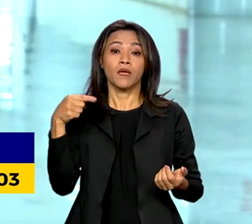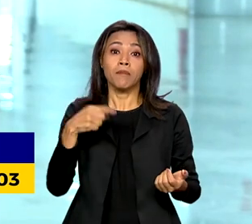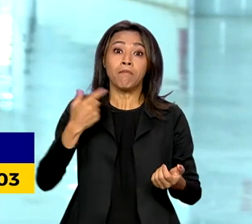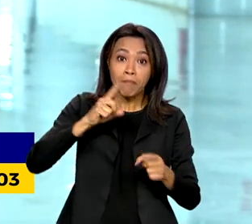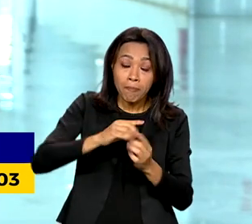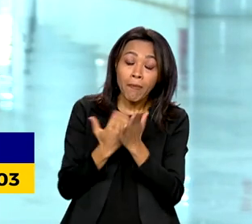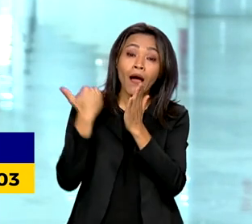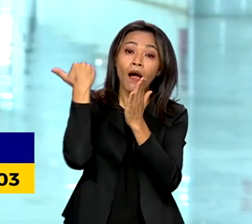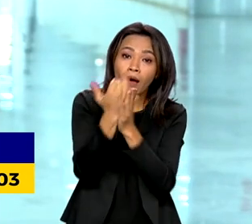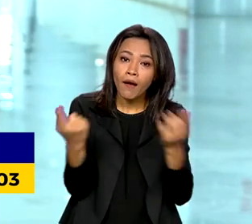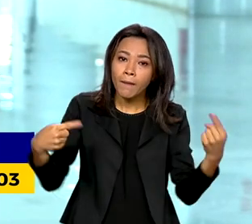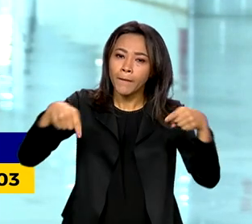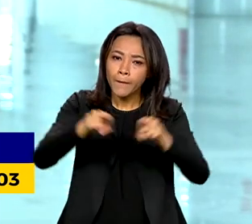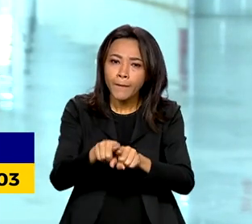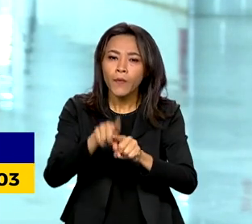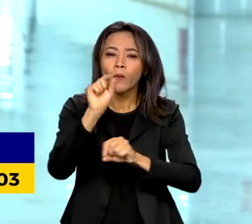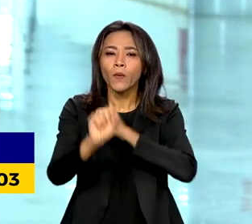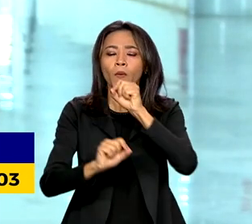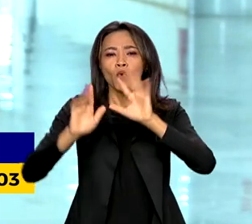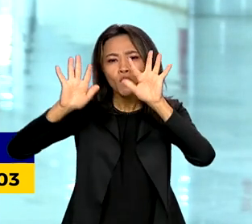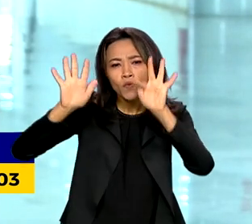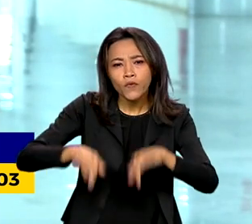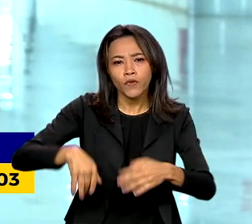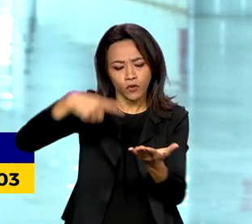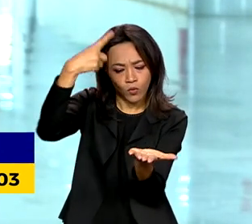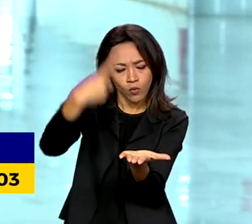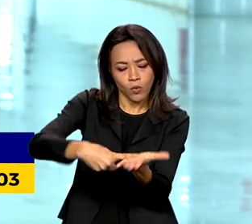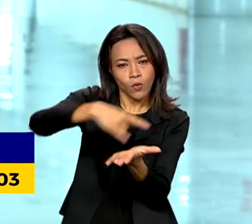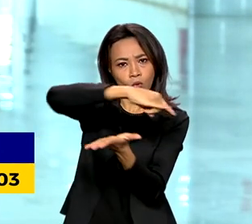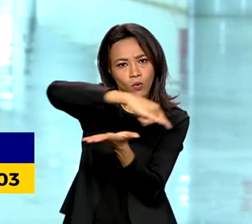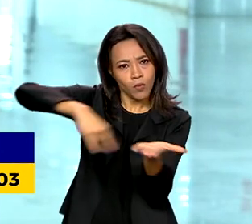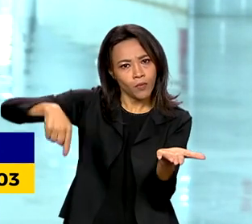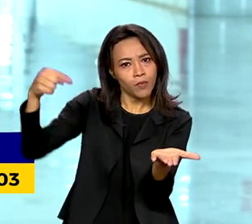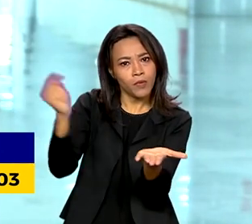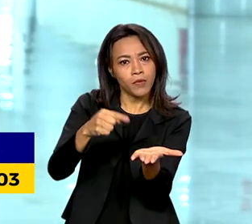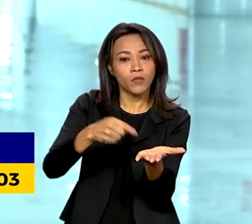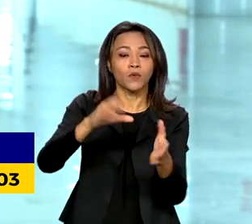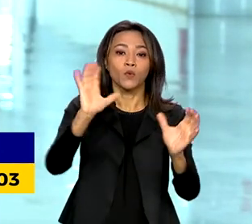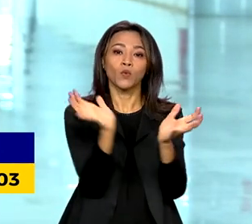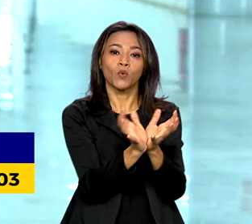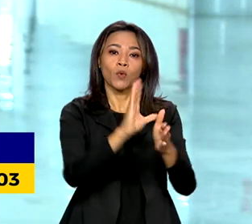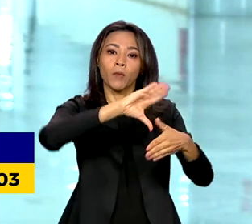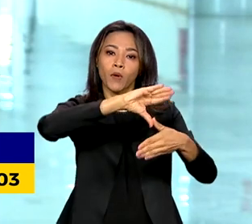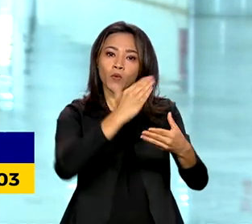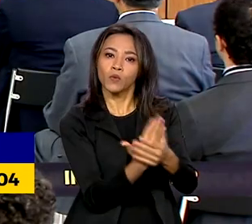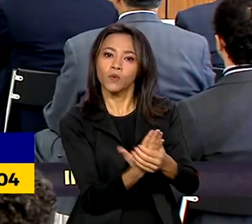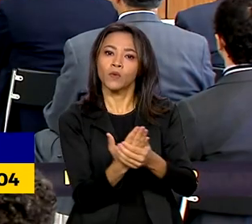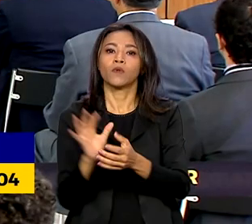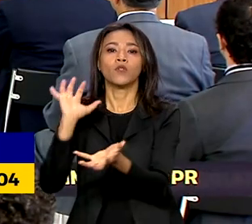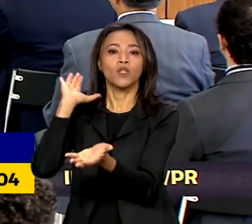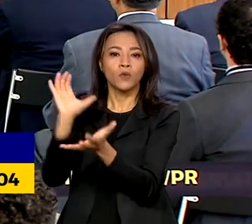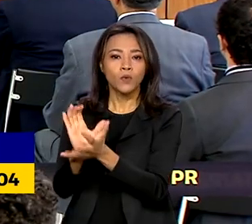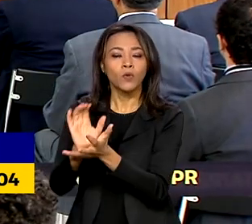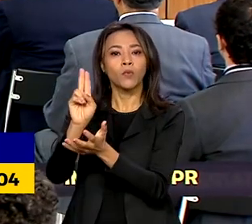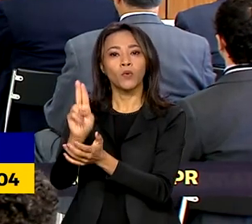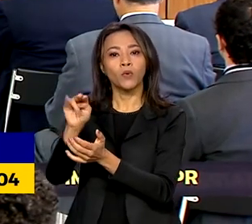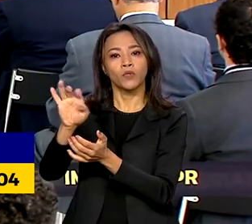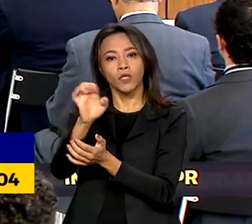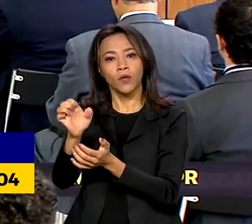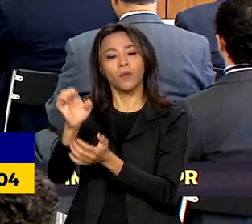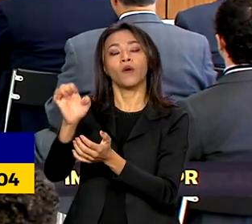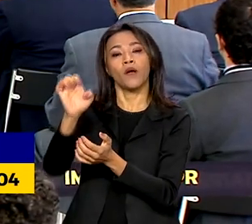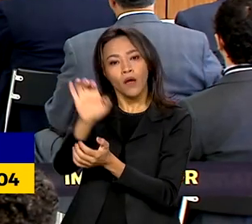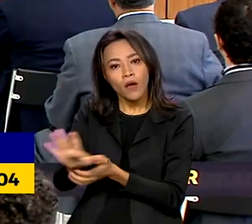parceria está a conclusão do acordo de livre comércio entre Mercosul e União Europeia. O presidente Lula